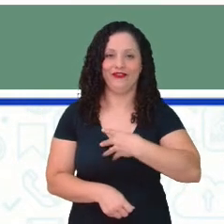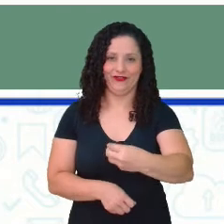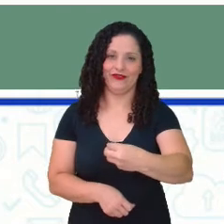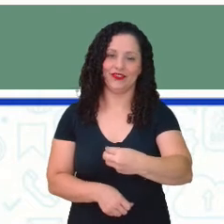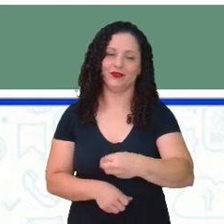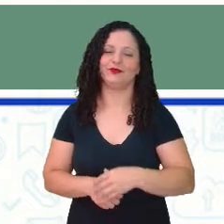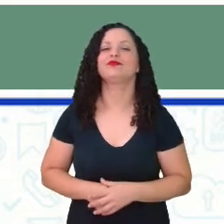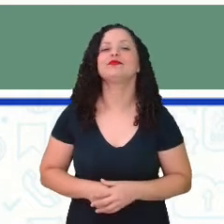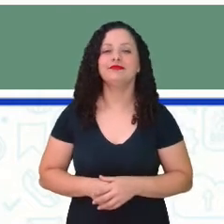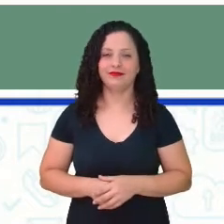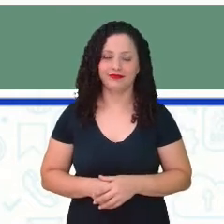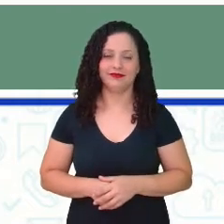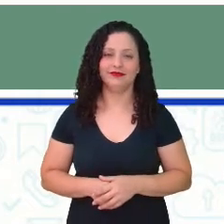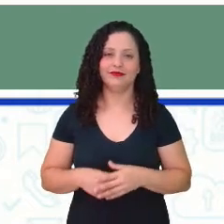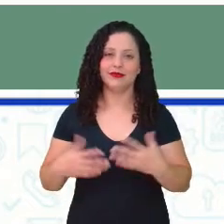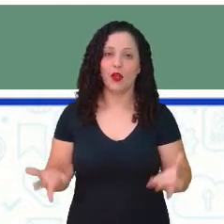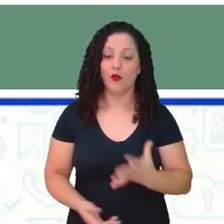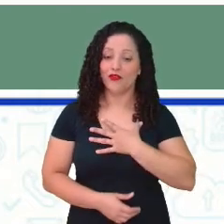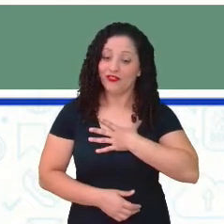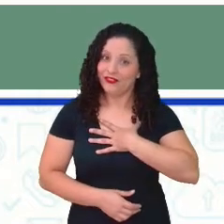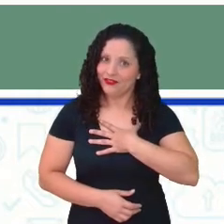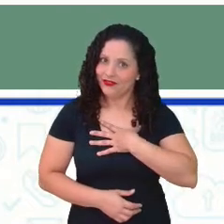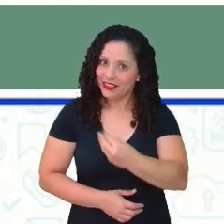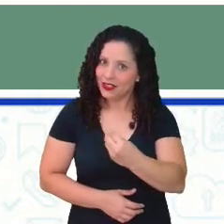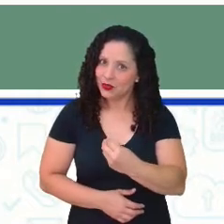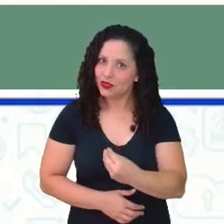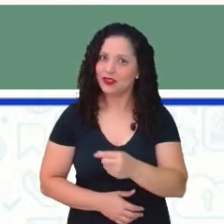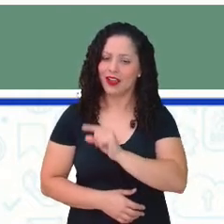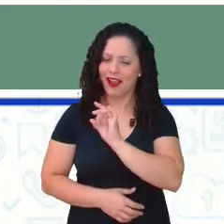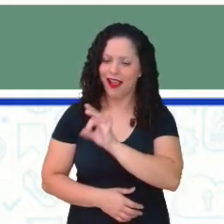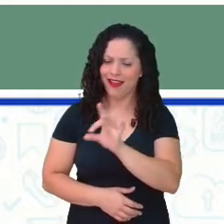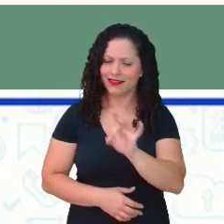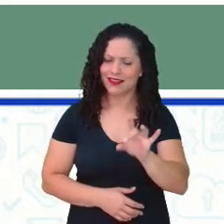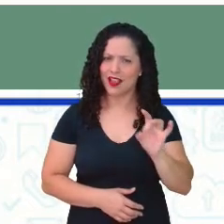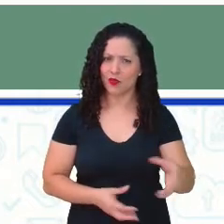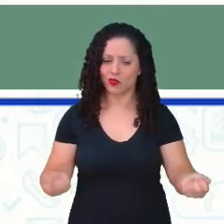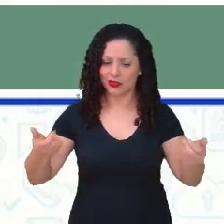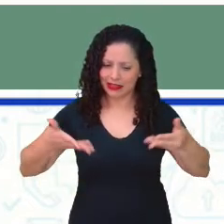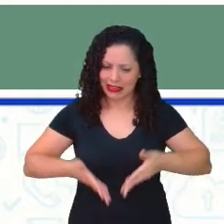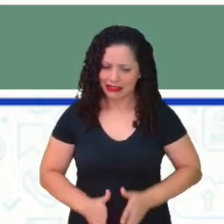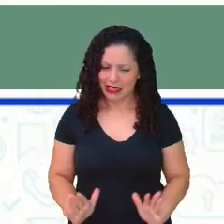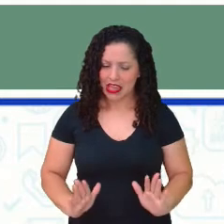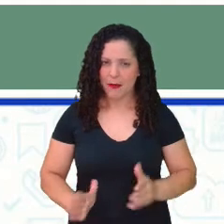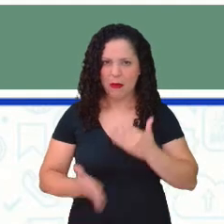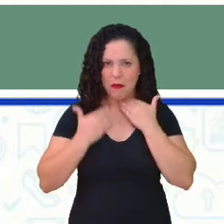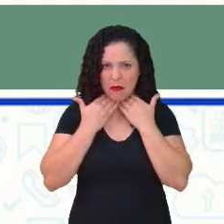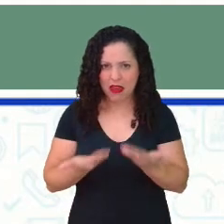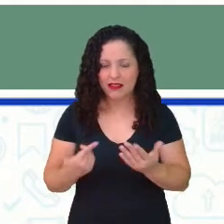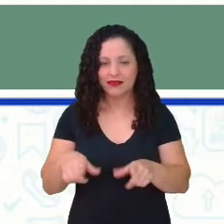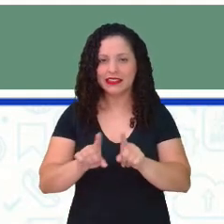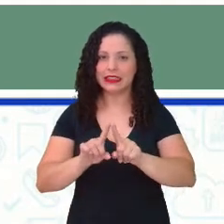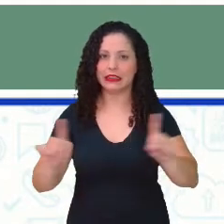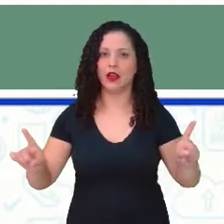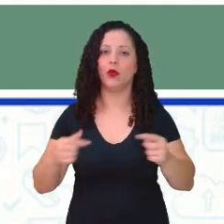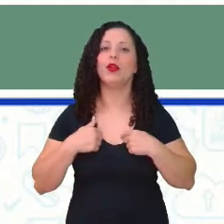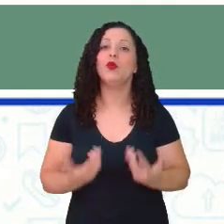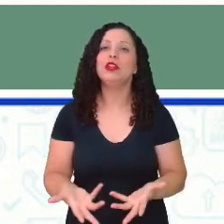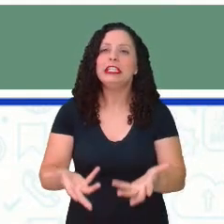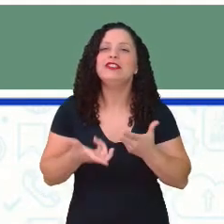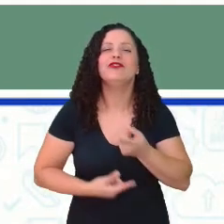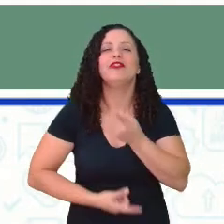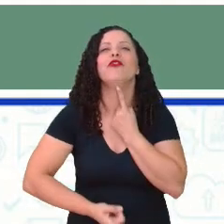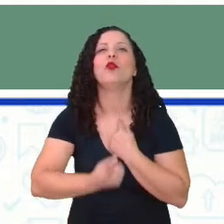relato. Quanto aos meus filhos, o nascimento deles não foi casual. Eu quis ser mãe.